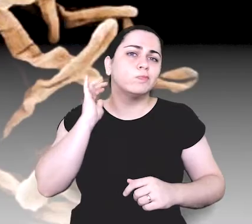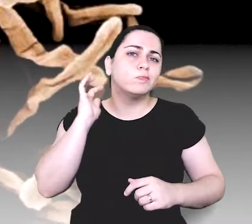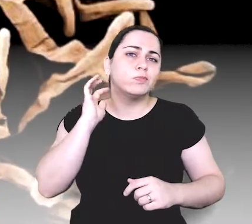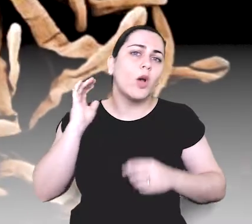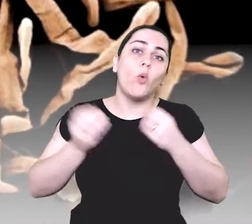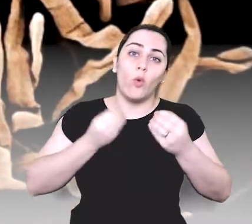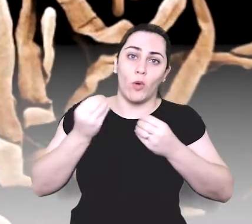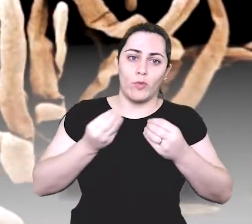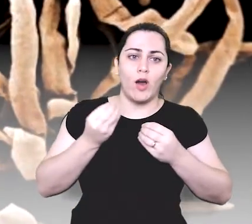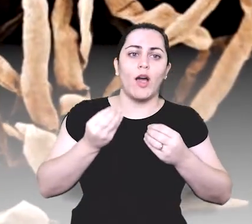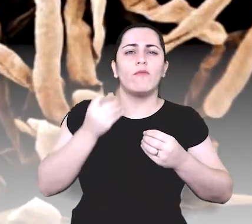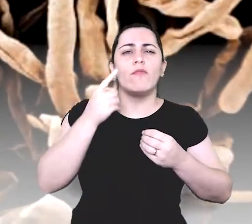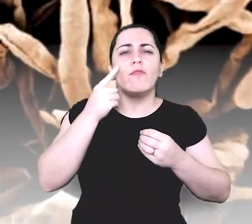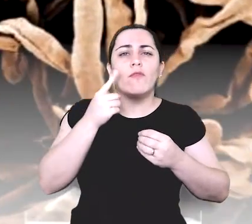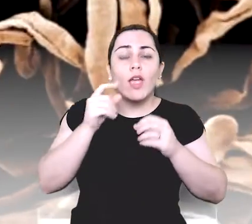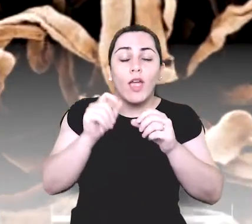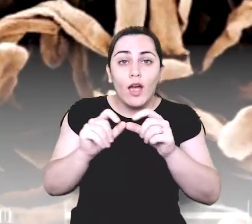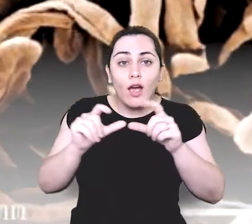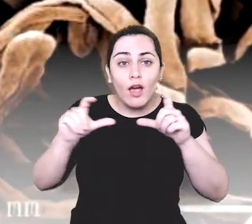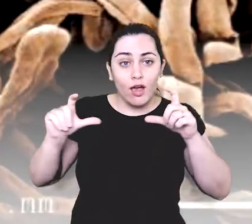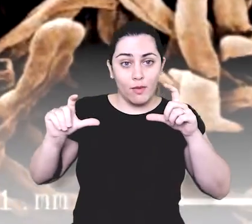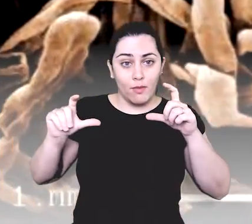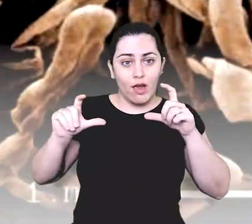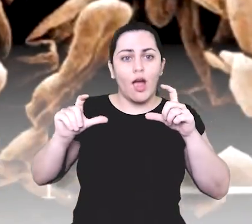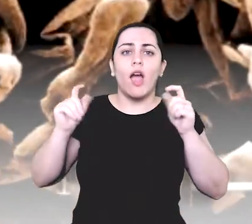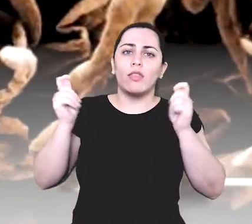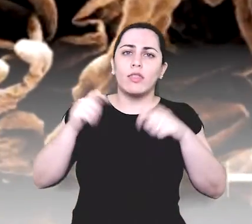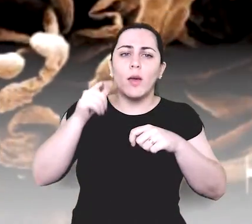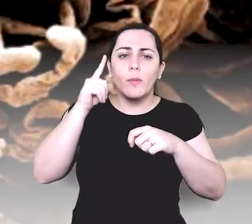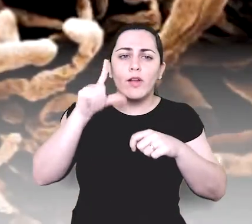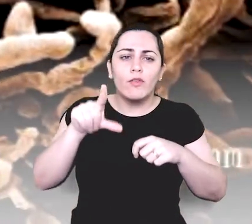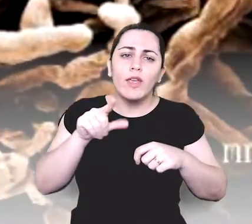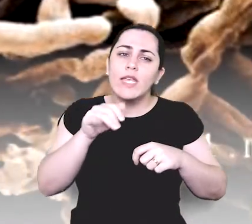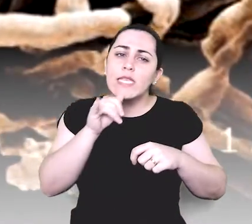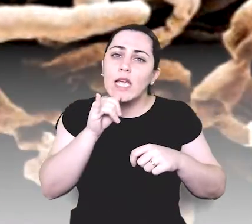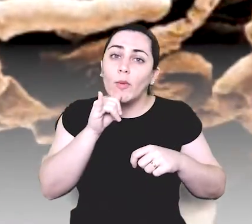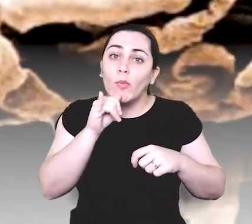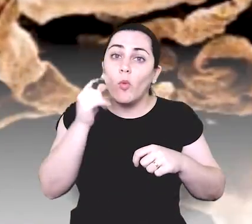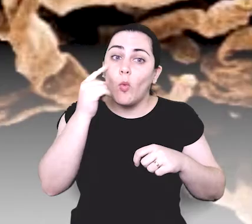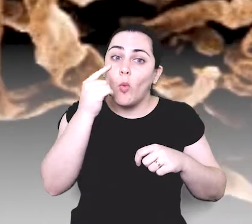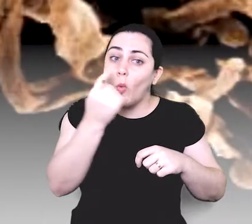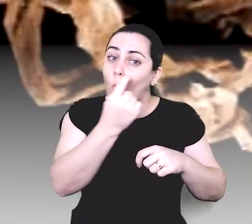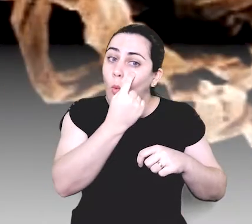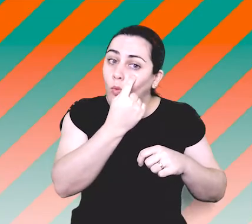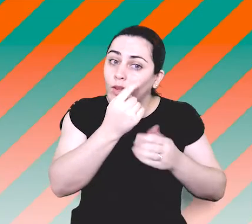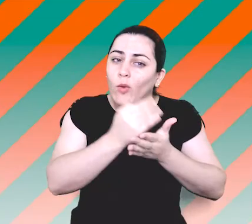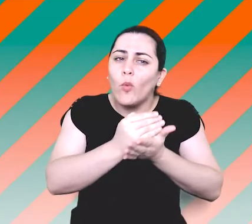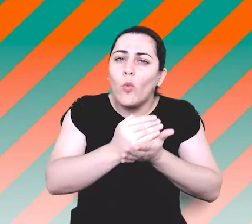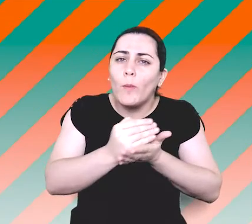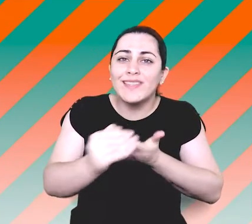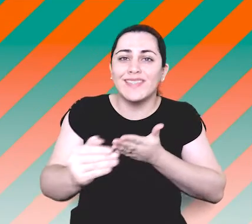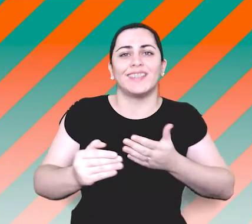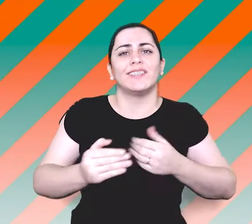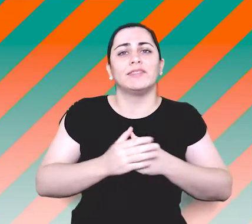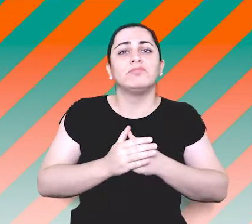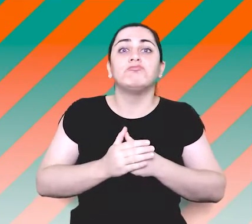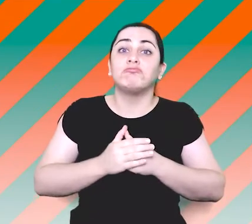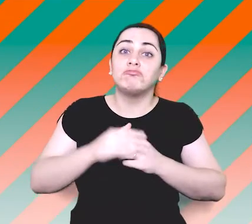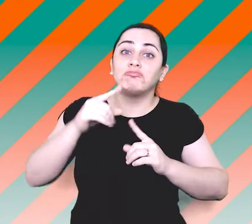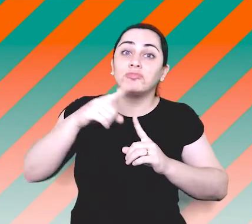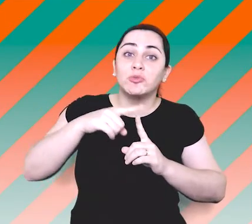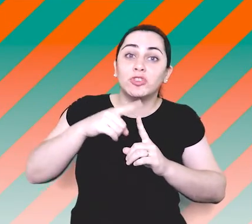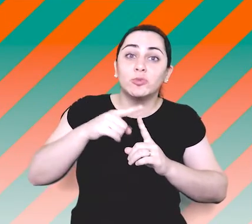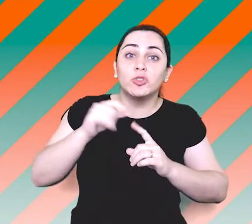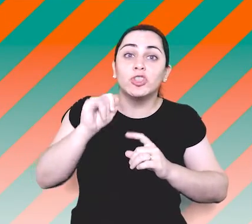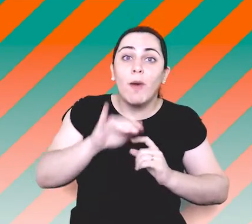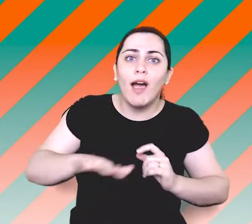Se a gente colocar a imagem um pouquinho mais pro lado, a gente consegue ver os olhos do tubarão ainda em desenvolvimento. Esse é um tipo fantástico de